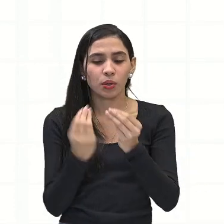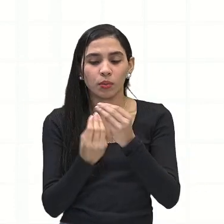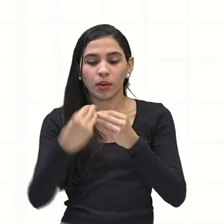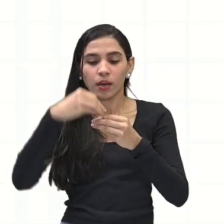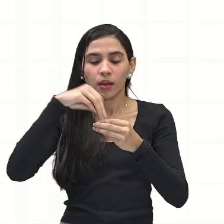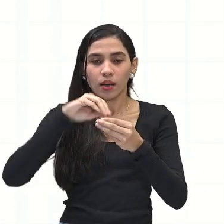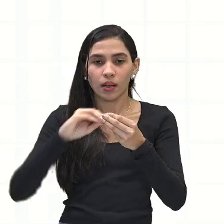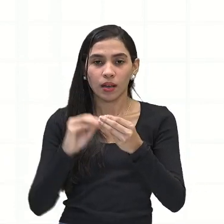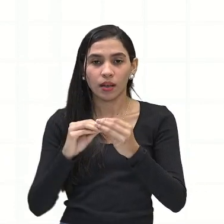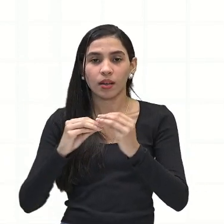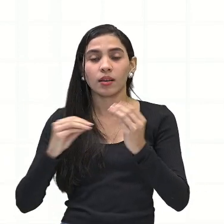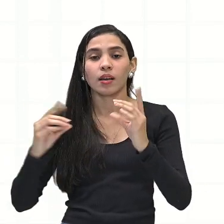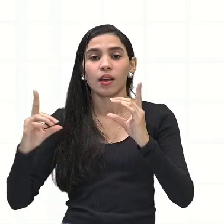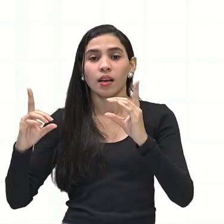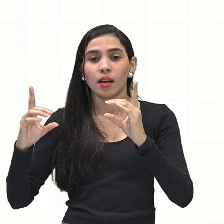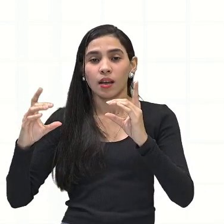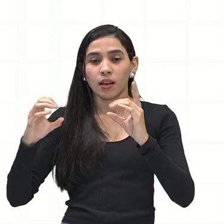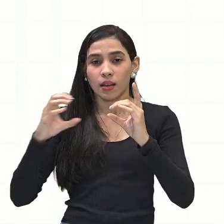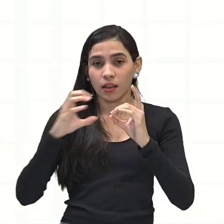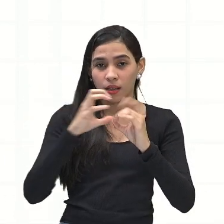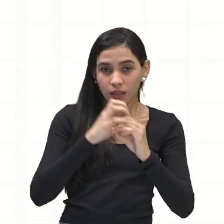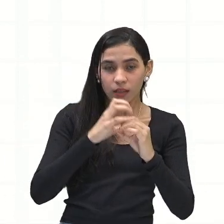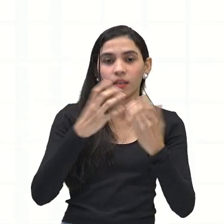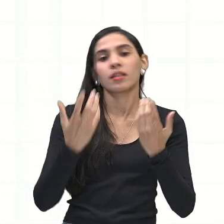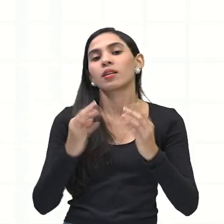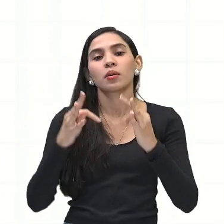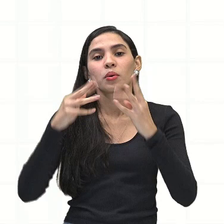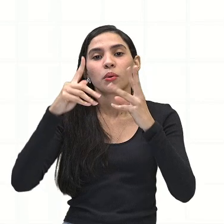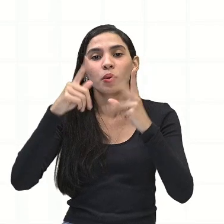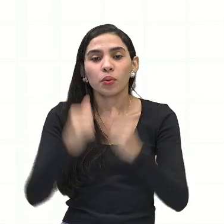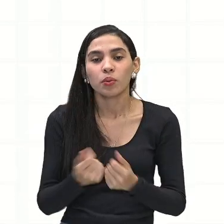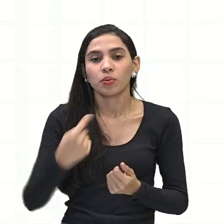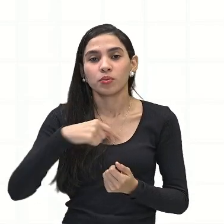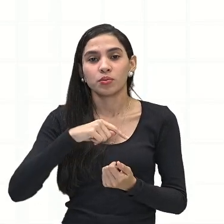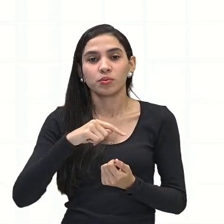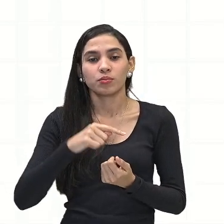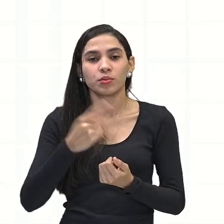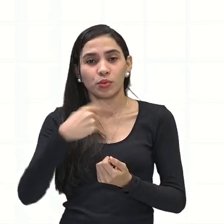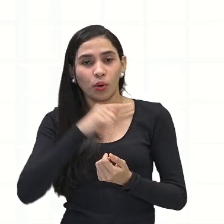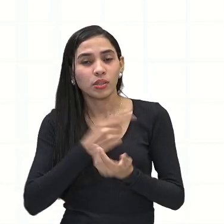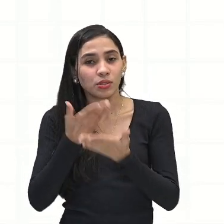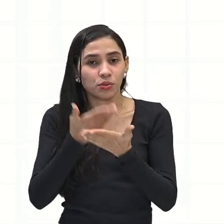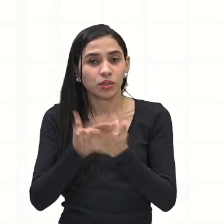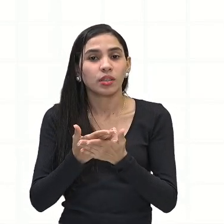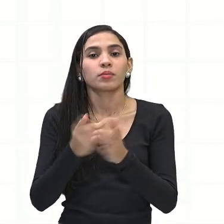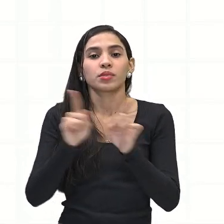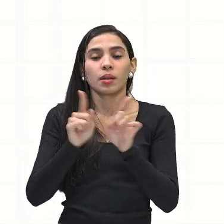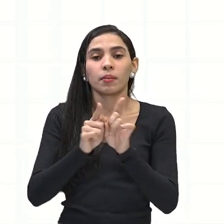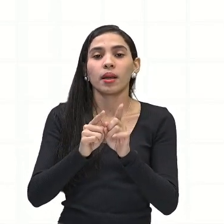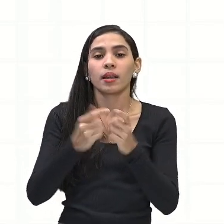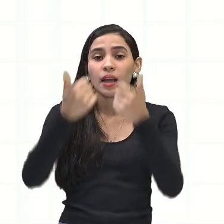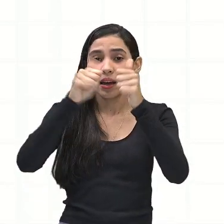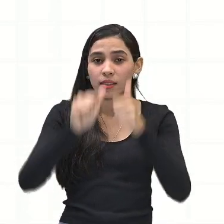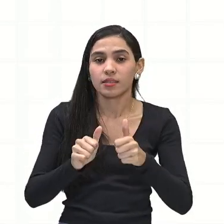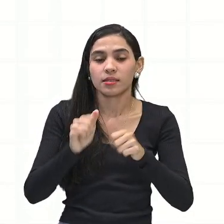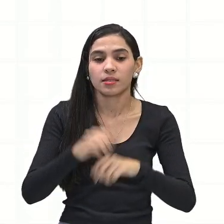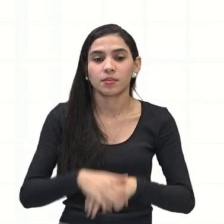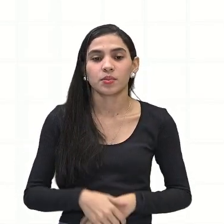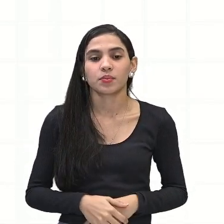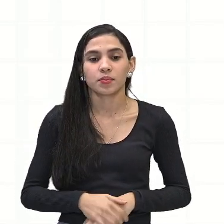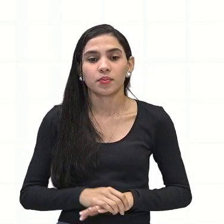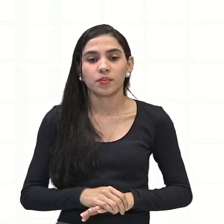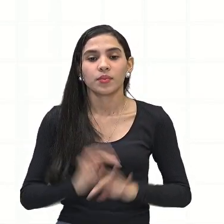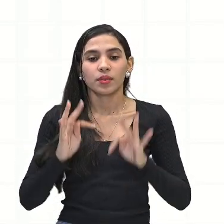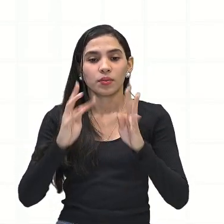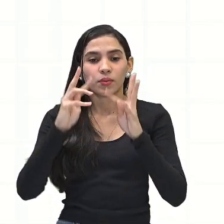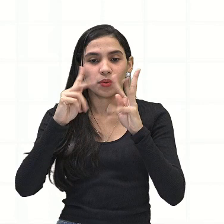decompositores. Então, todos esses como eu comentei aqui, eles fazem